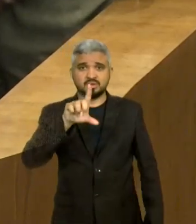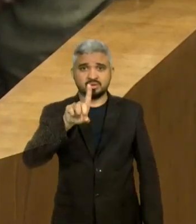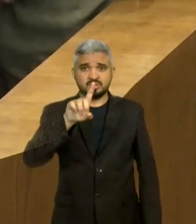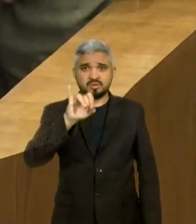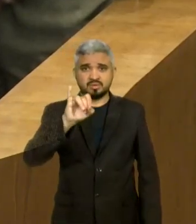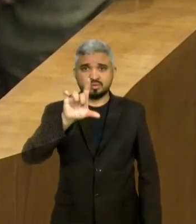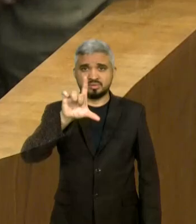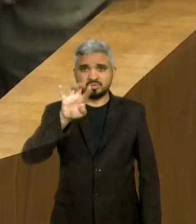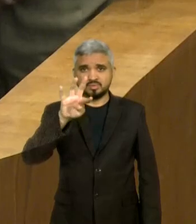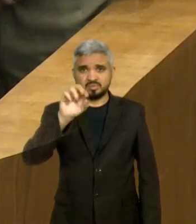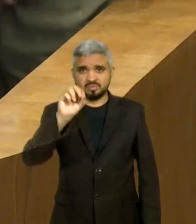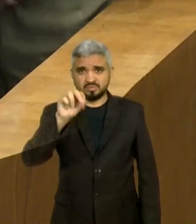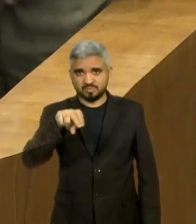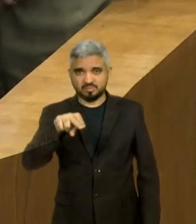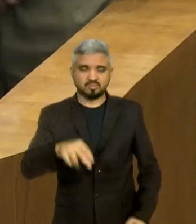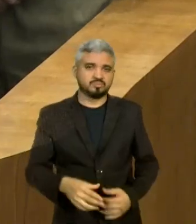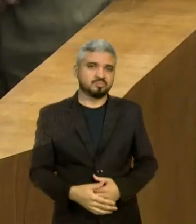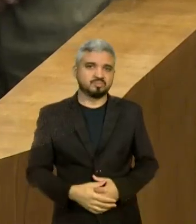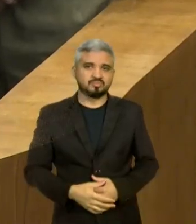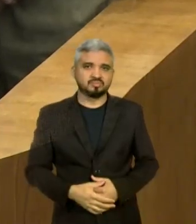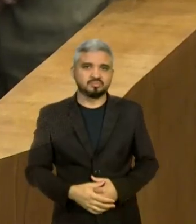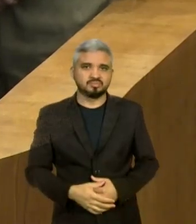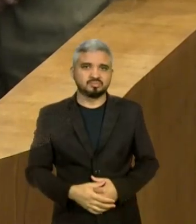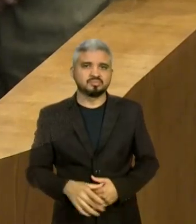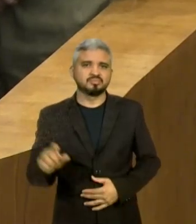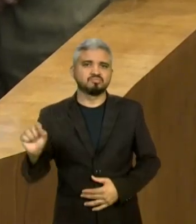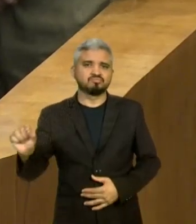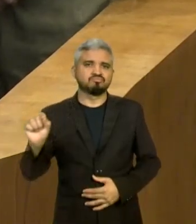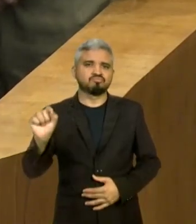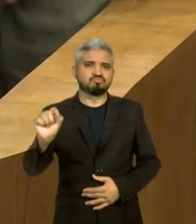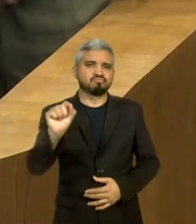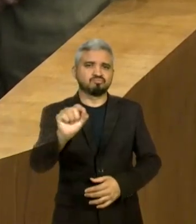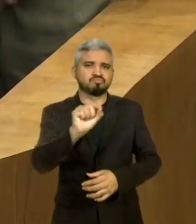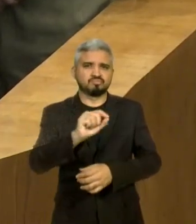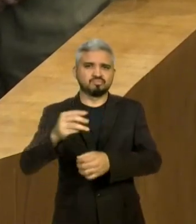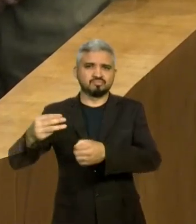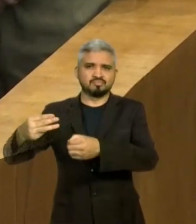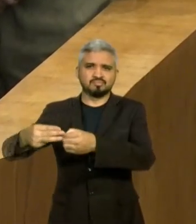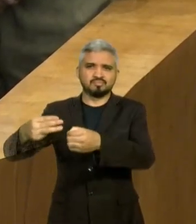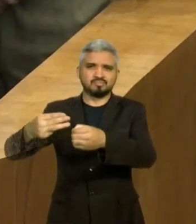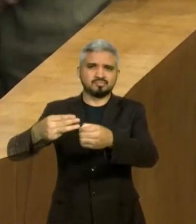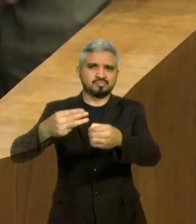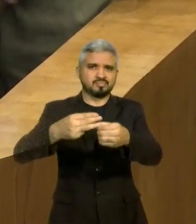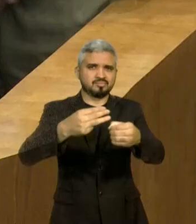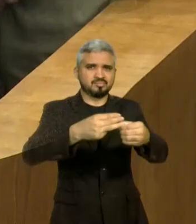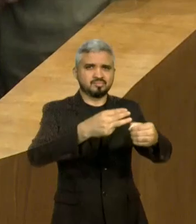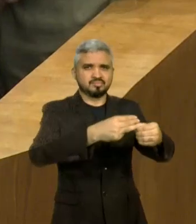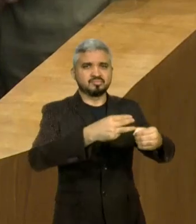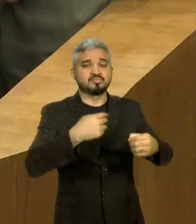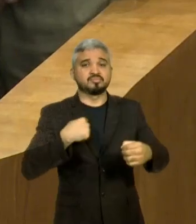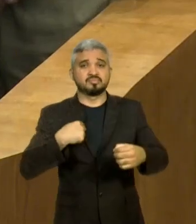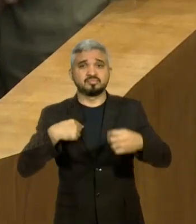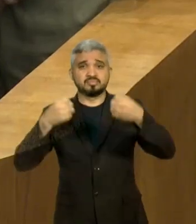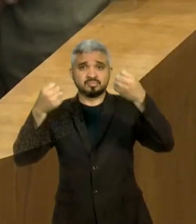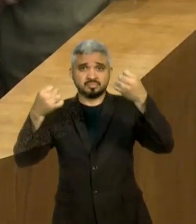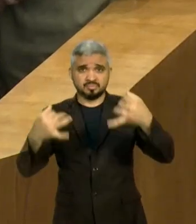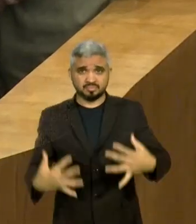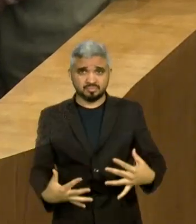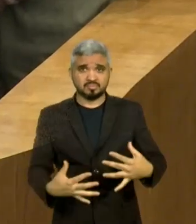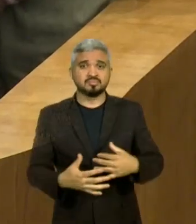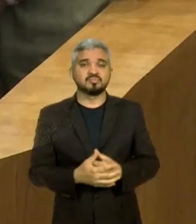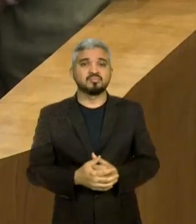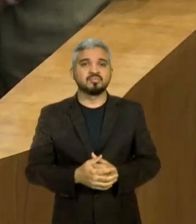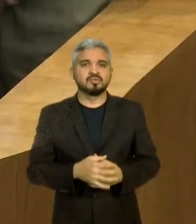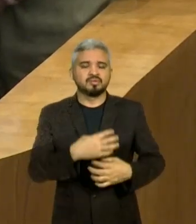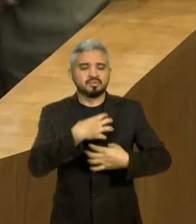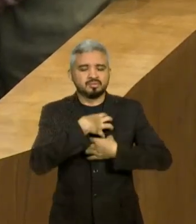Então, meus amigos, por todas essas vitórias, eu quero dizer para vocês que eu estou com o coração